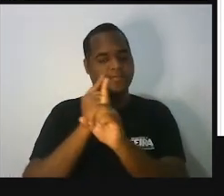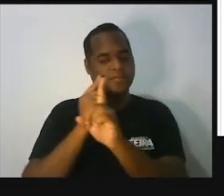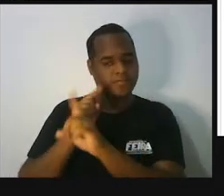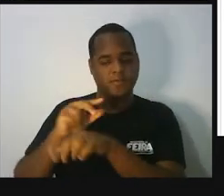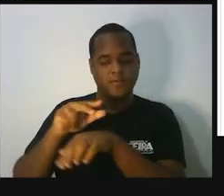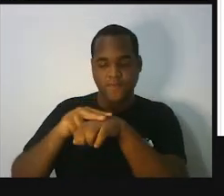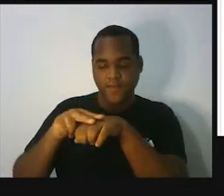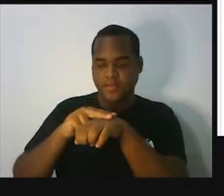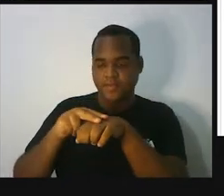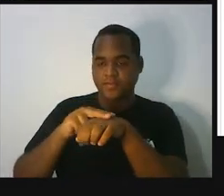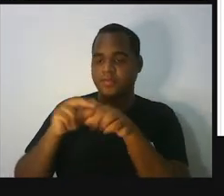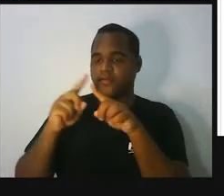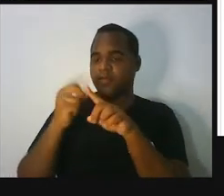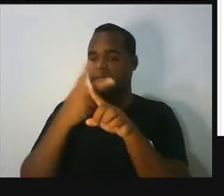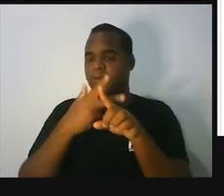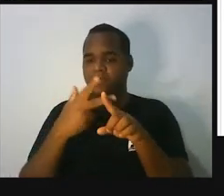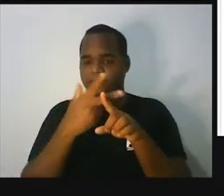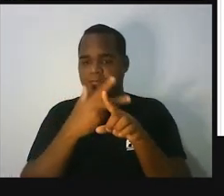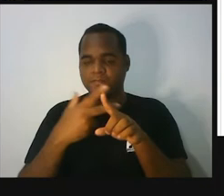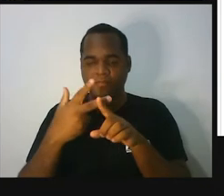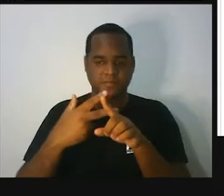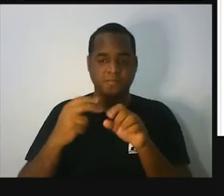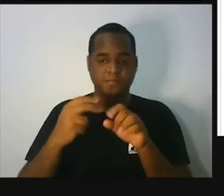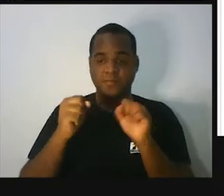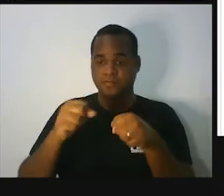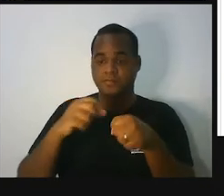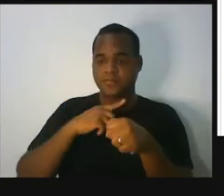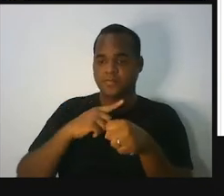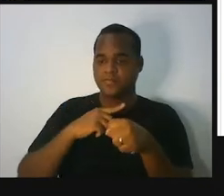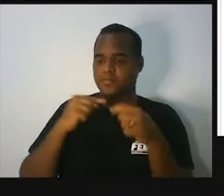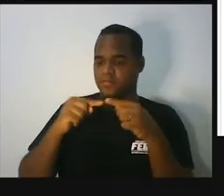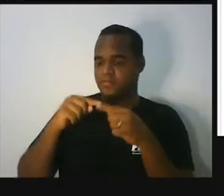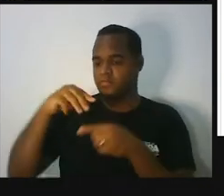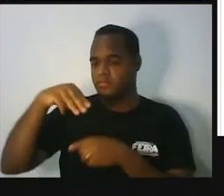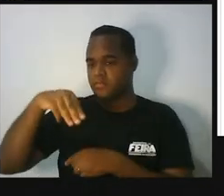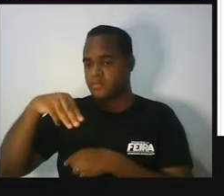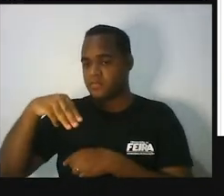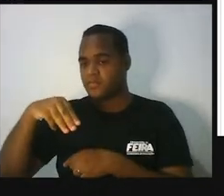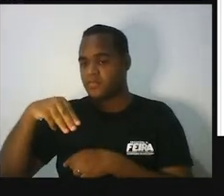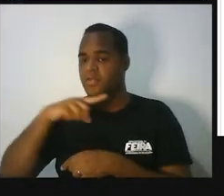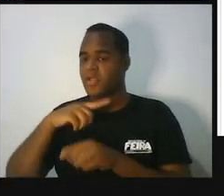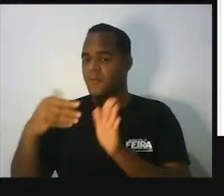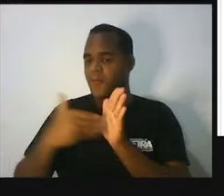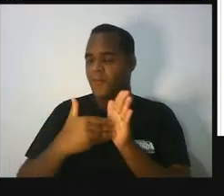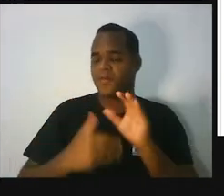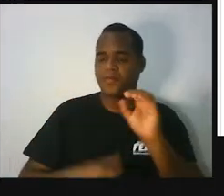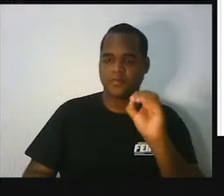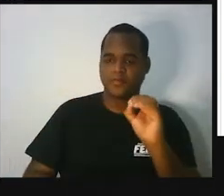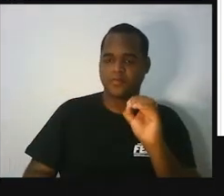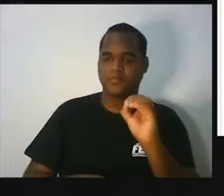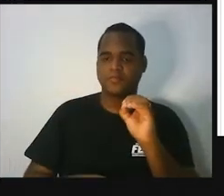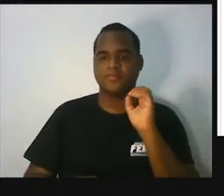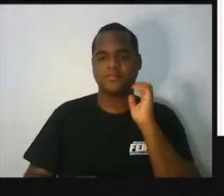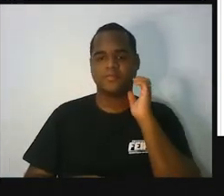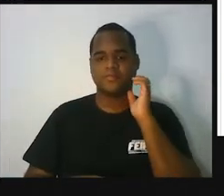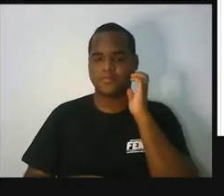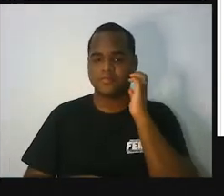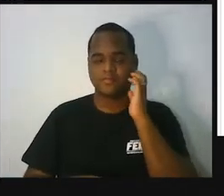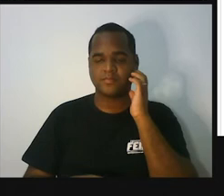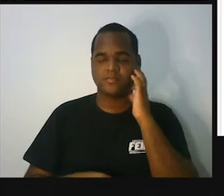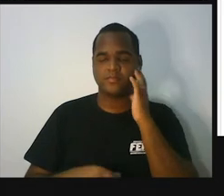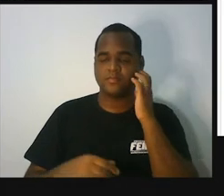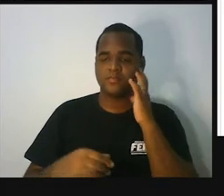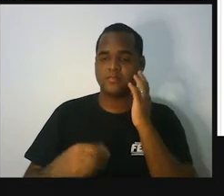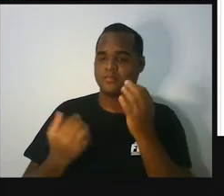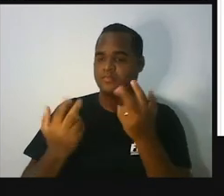também procurando a medida dos lados. Eu vou medir o lado que vai do ponto M até o ponto O. E aí a gente acha